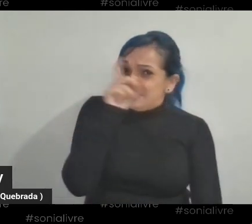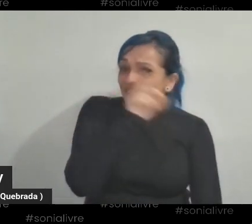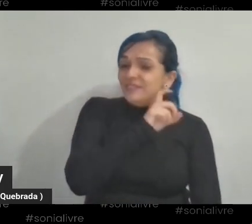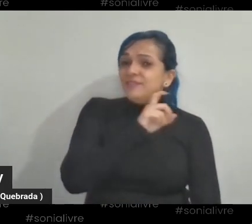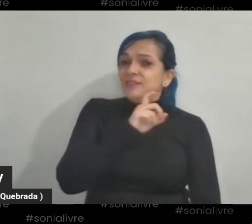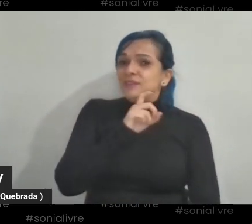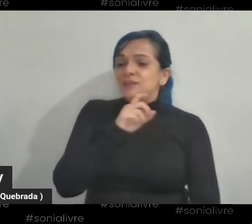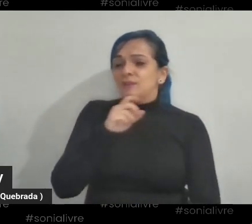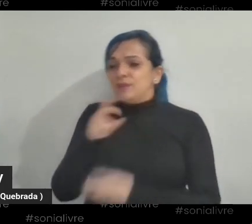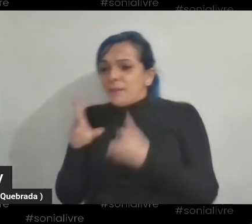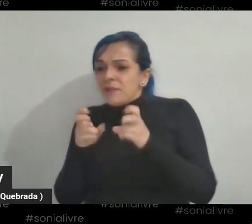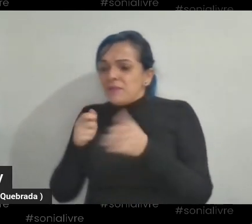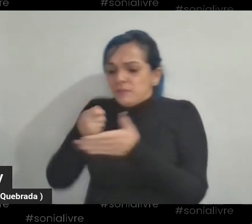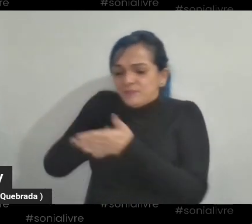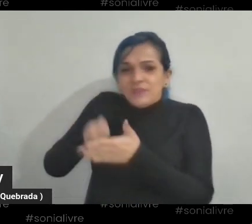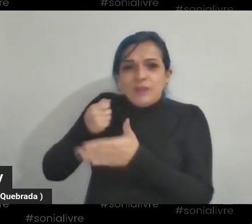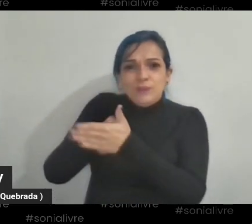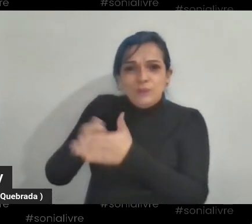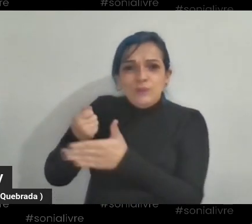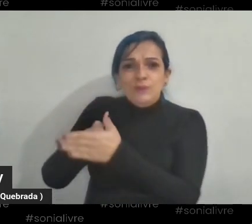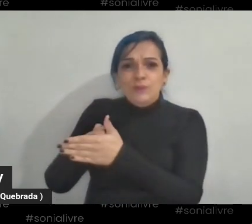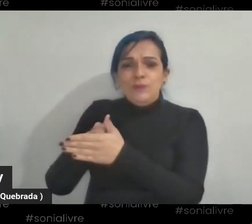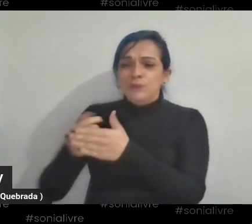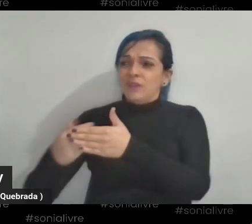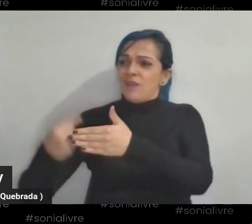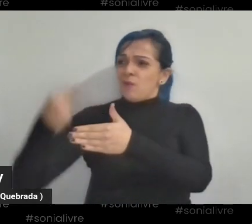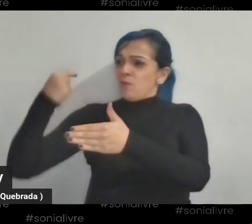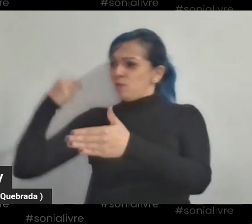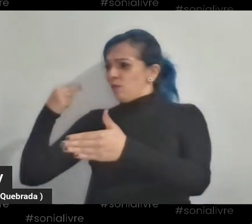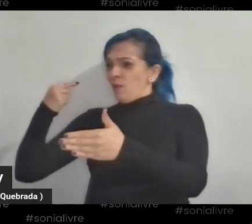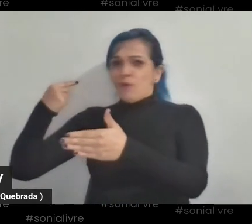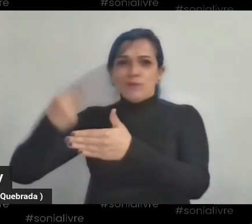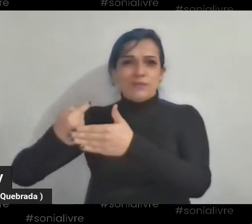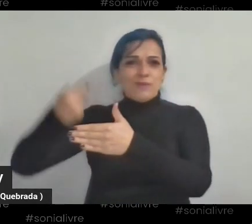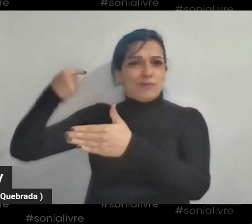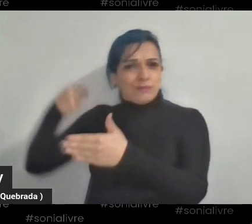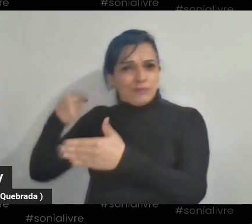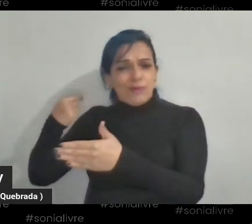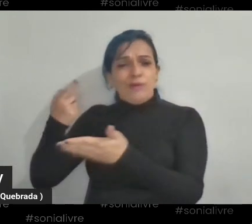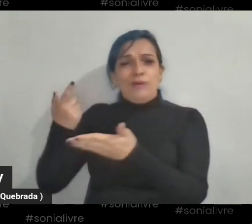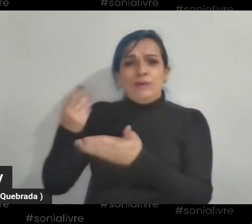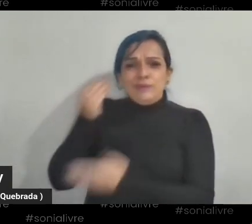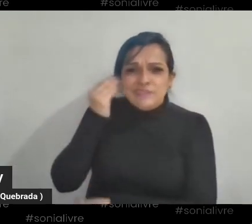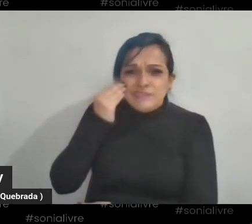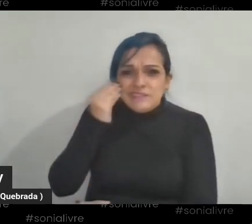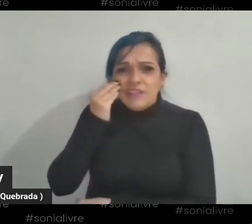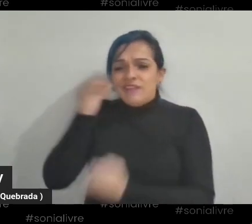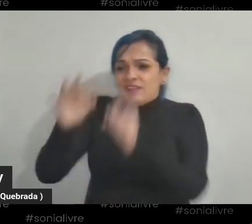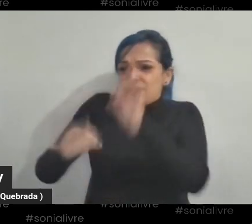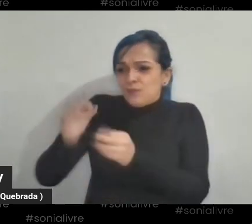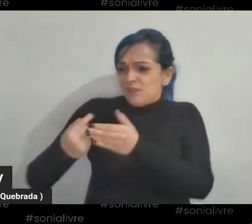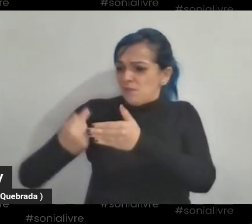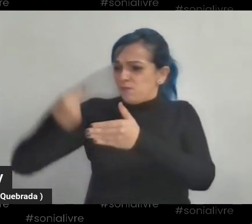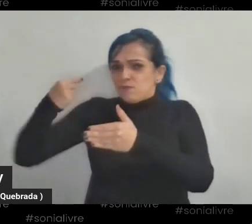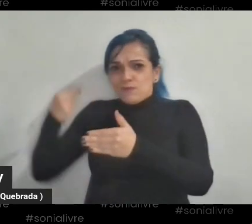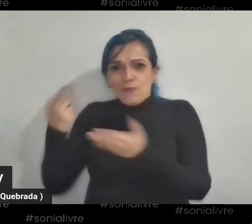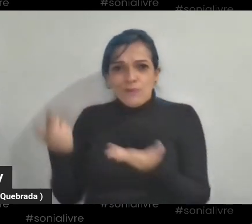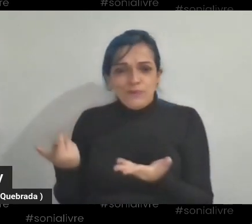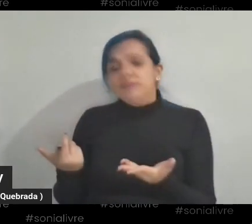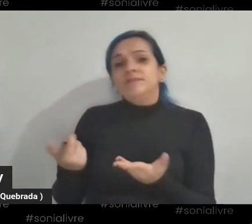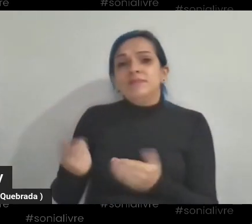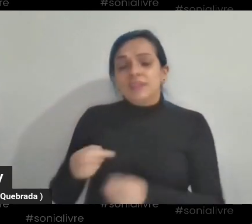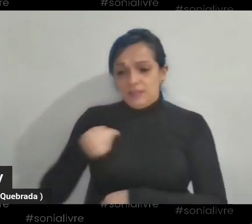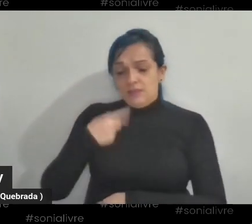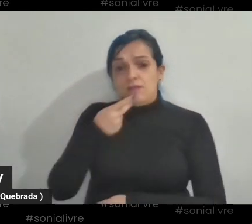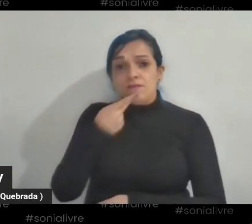numa luta e parece que a gente, às vezes, está remando contra a maré no sentido de esperar uma resolução da justiça de forma adequada. E eu digo nesse